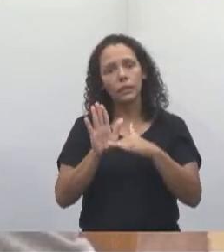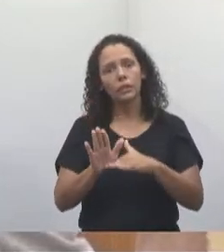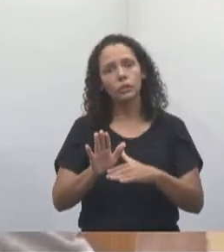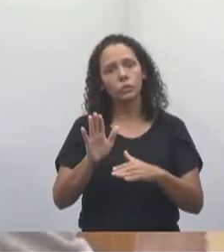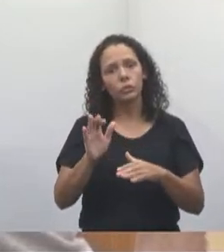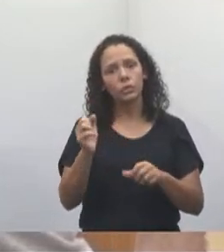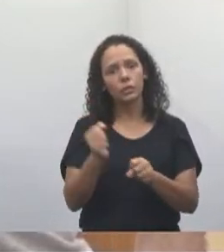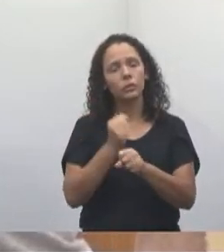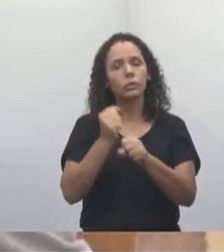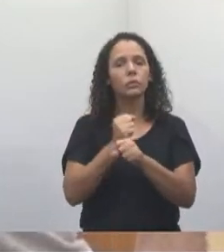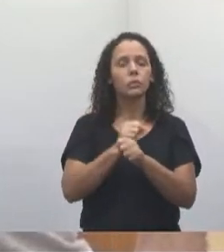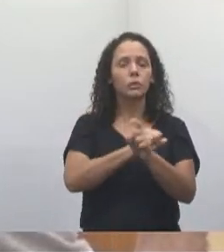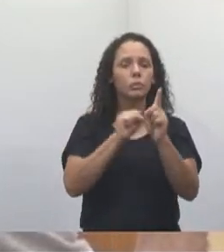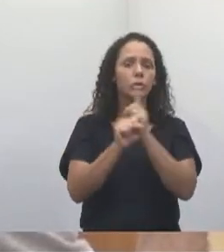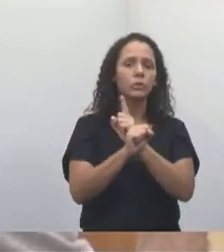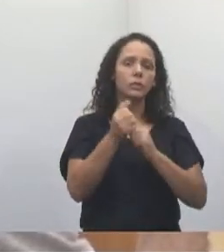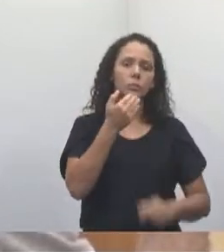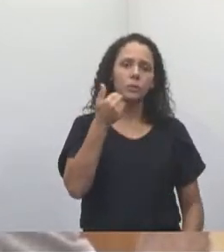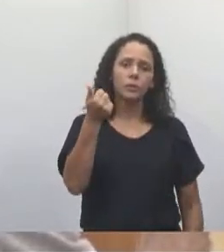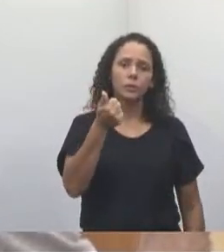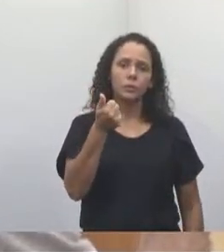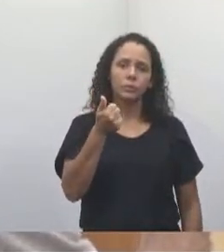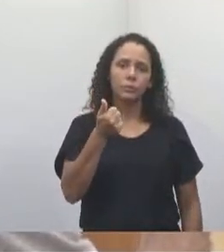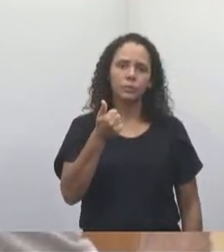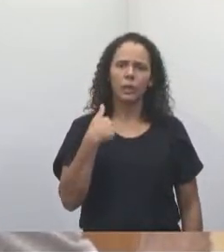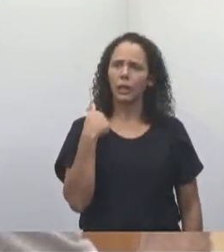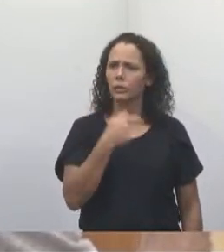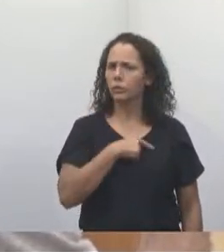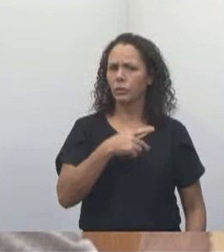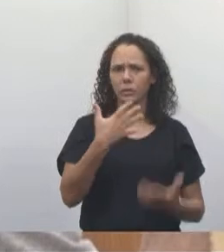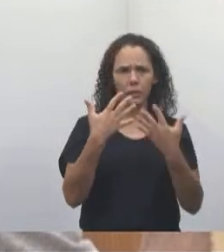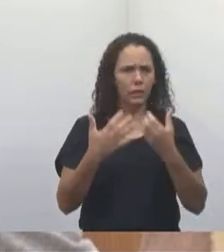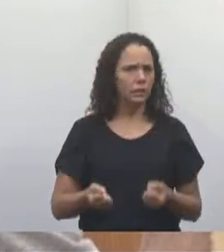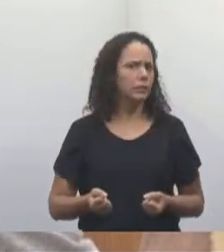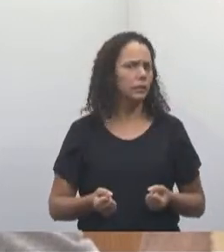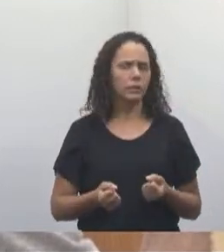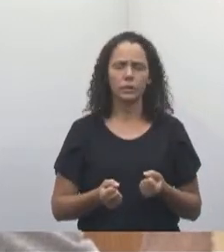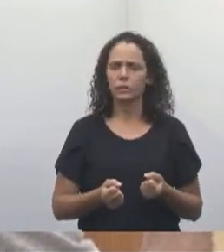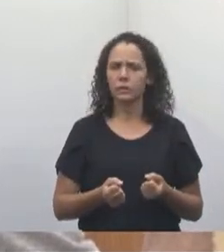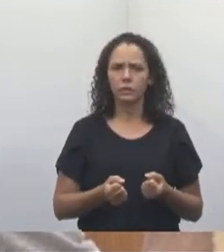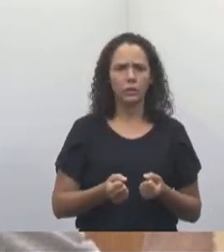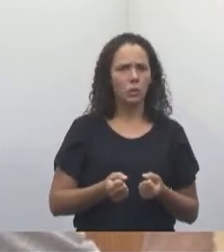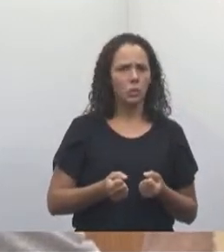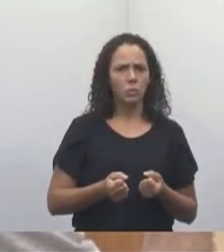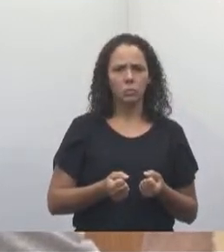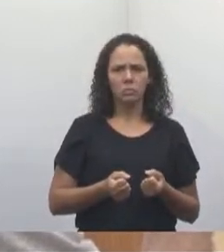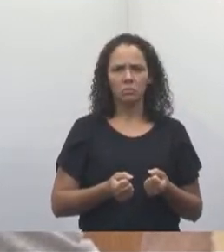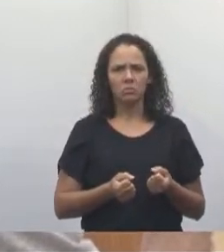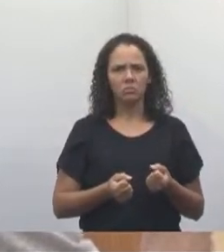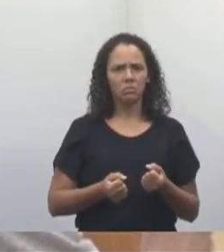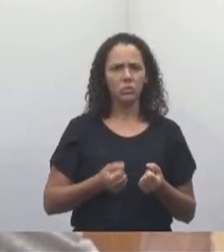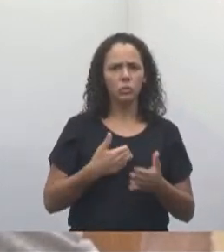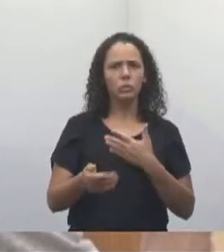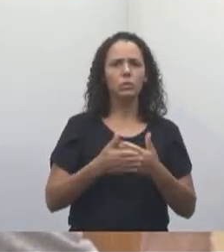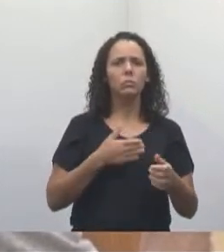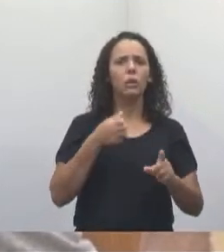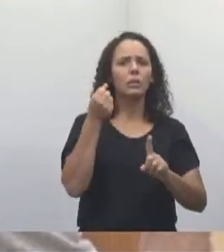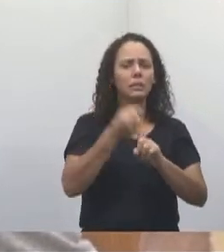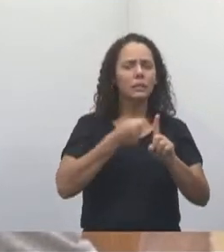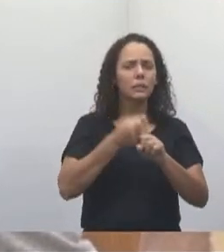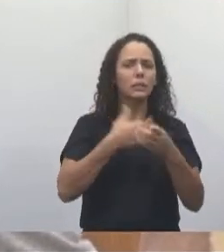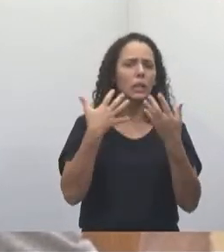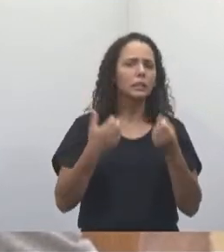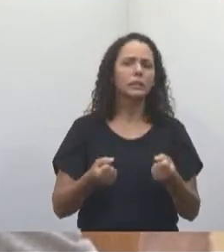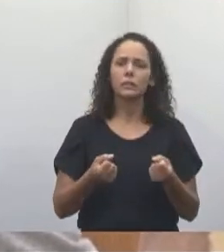uma sociedade melhor. E a gente não vai tolerar com qualquer tipo de agressão que seja, ainda mais